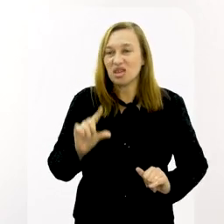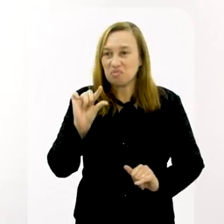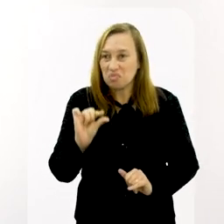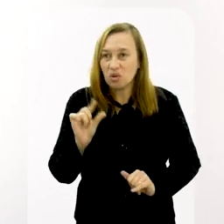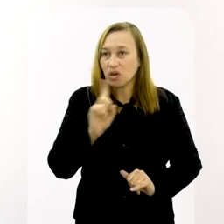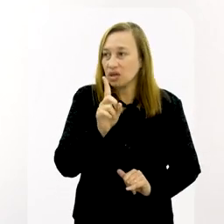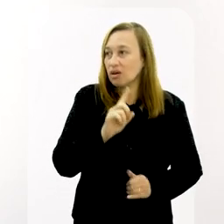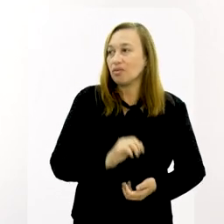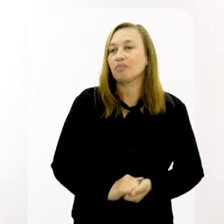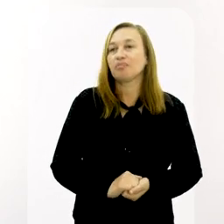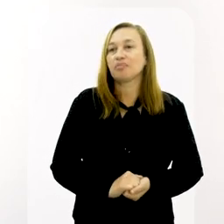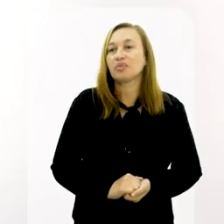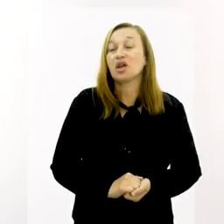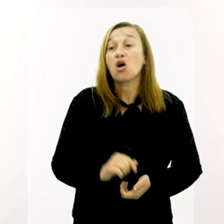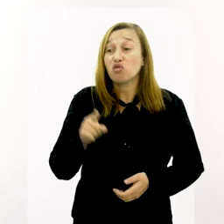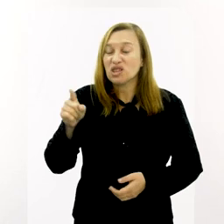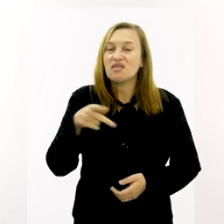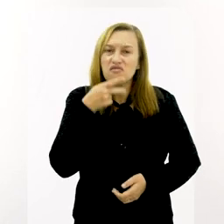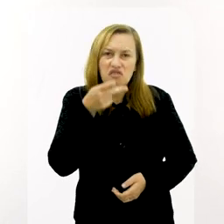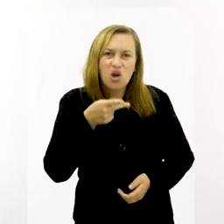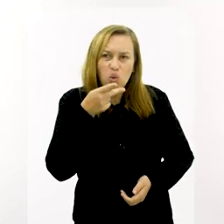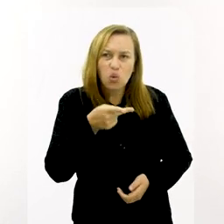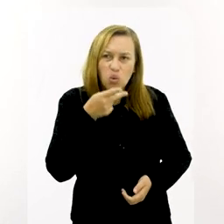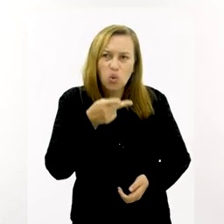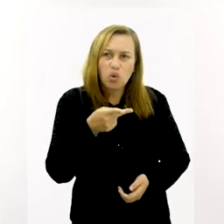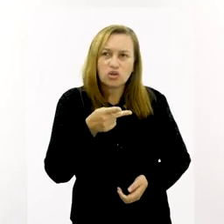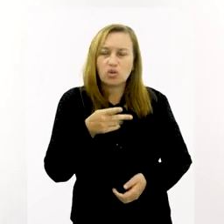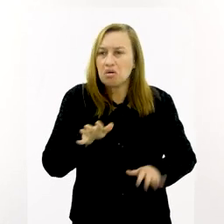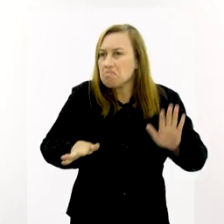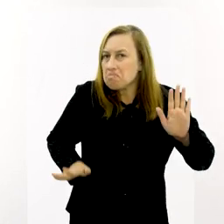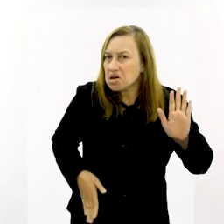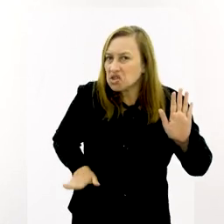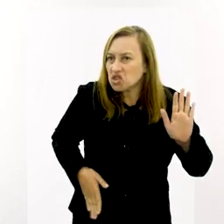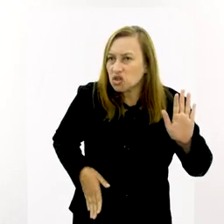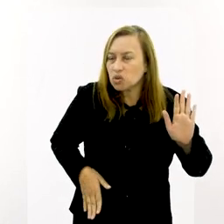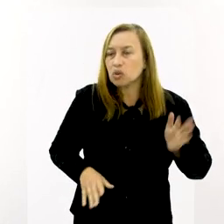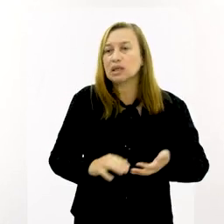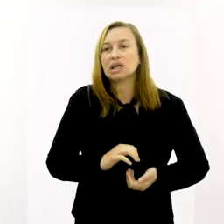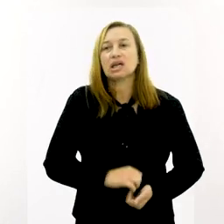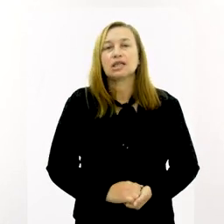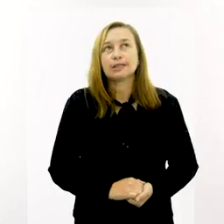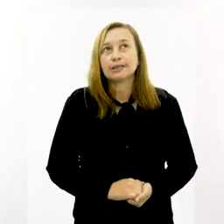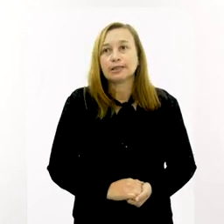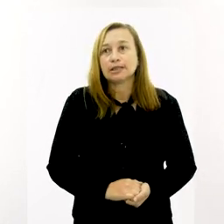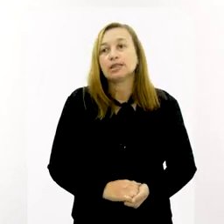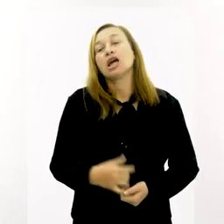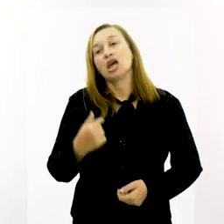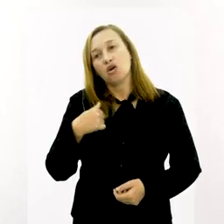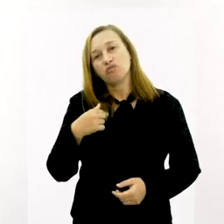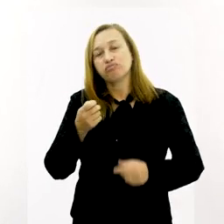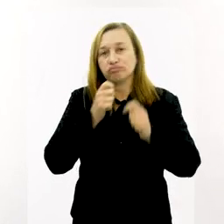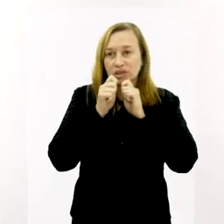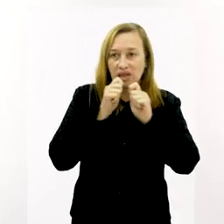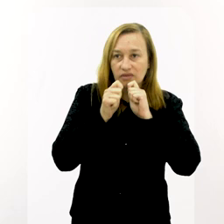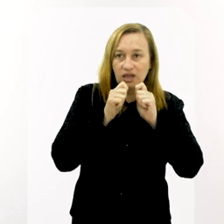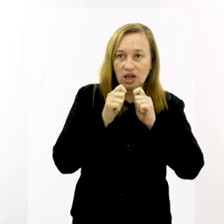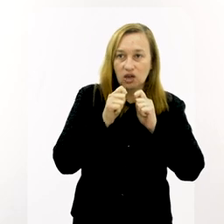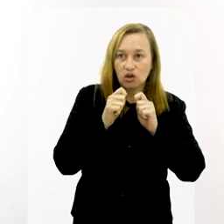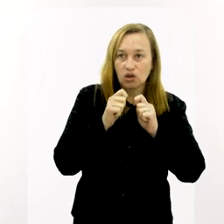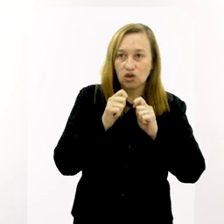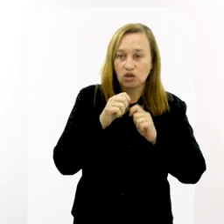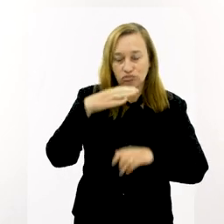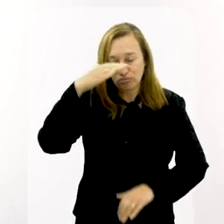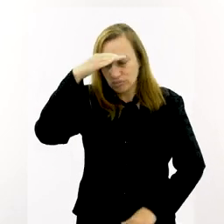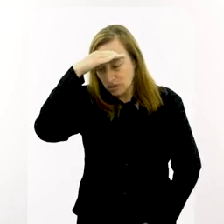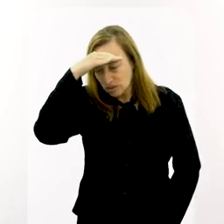mas não é menor. E quanto ao que você falou sobre bandido, eu fui